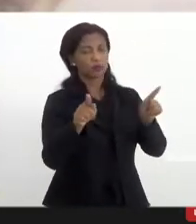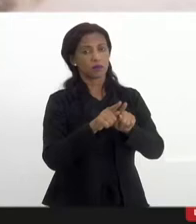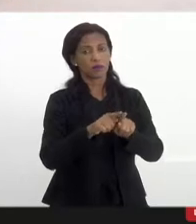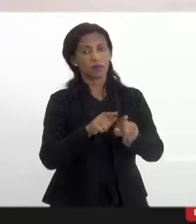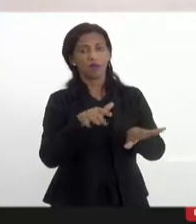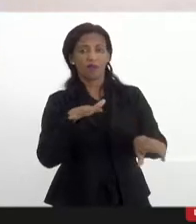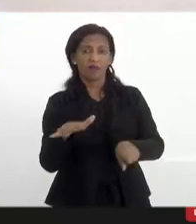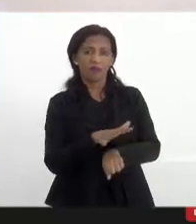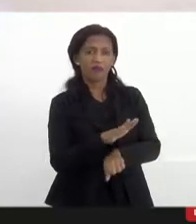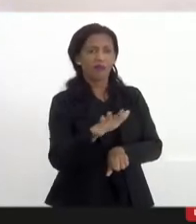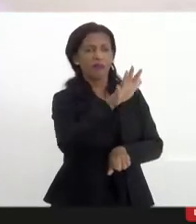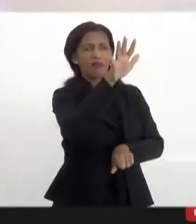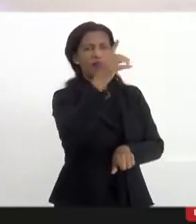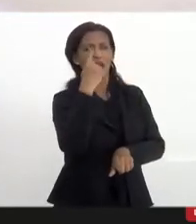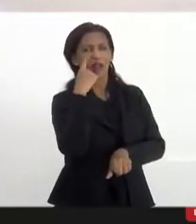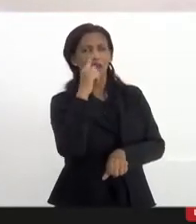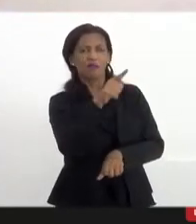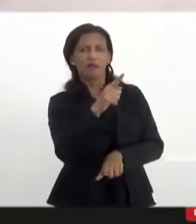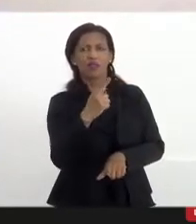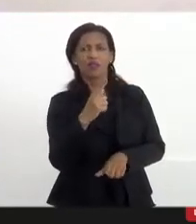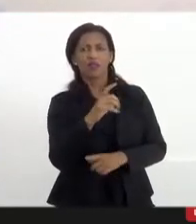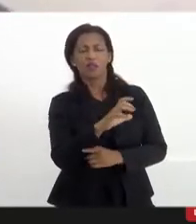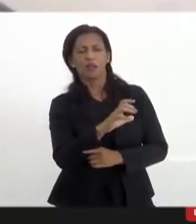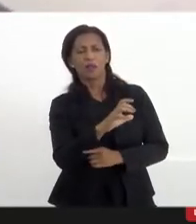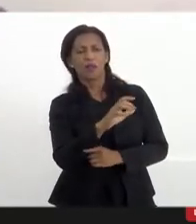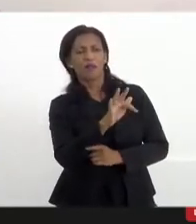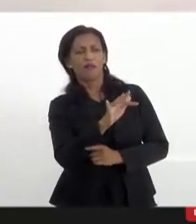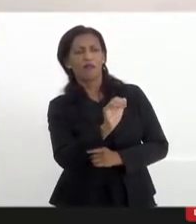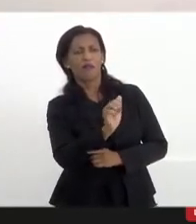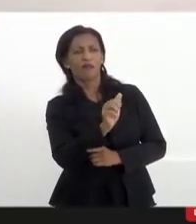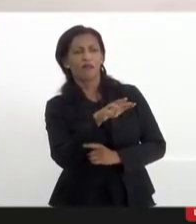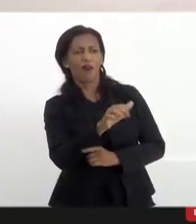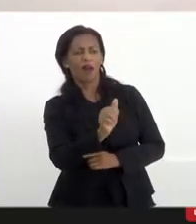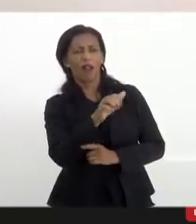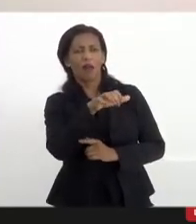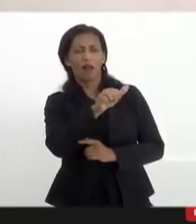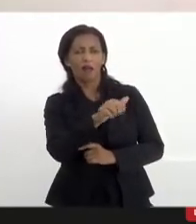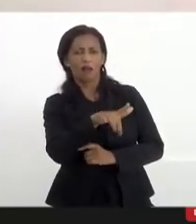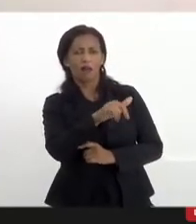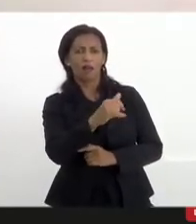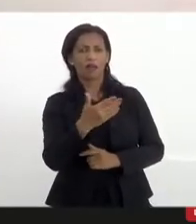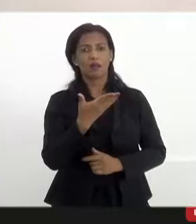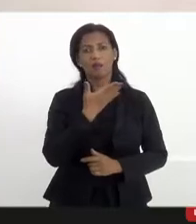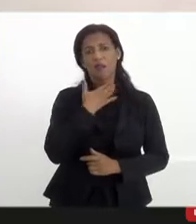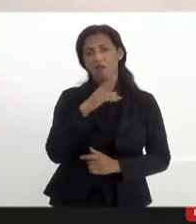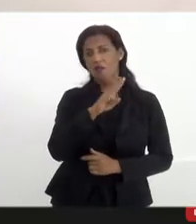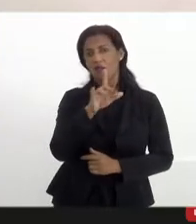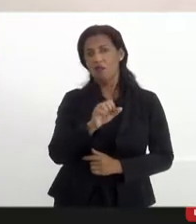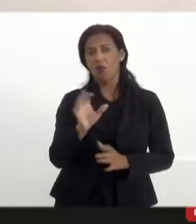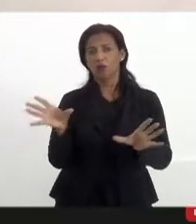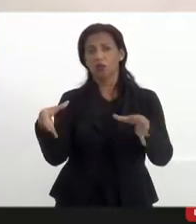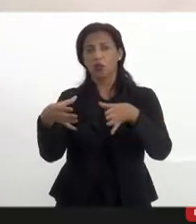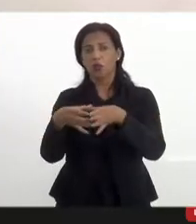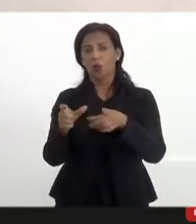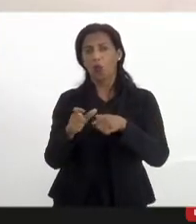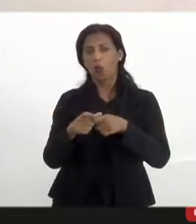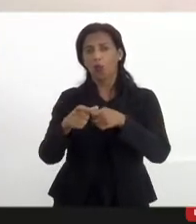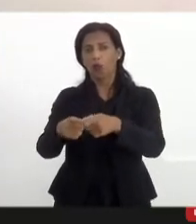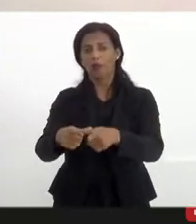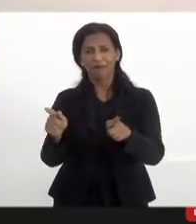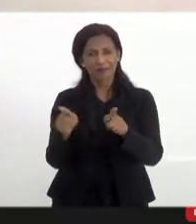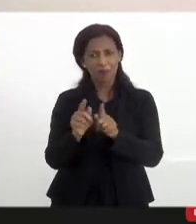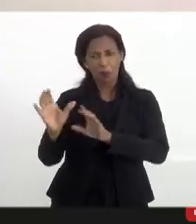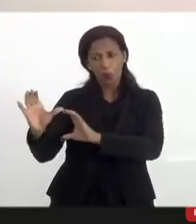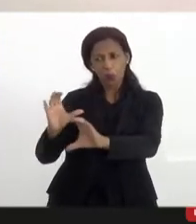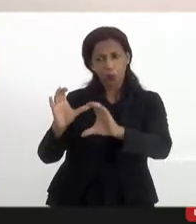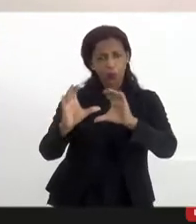em favela, como vejo aqui o coletivo Fala Cari, como há também o Voz da Comunidade, diversos coletivos que fazem essa